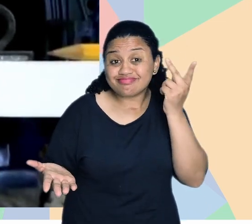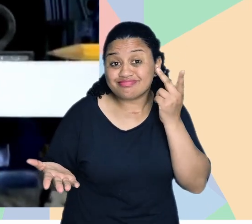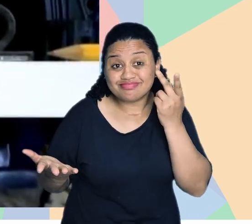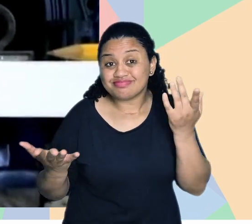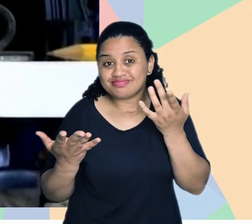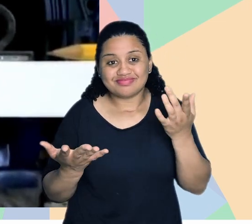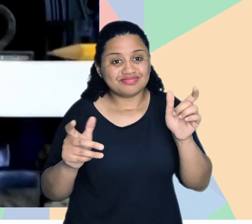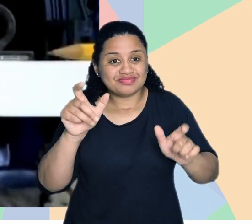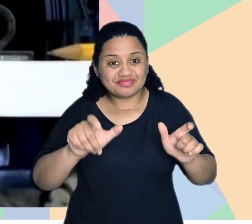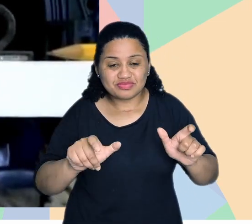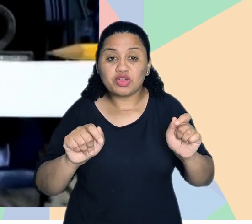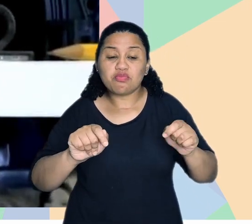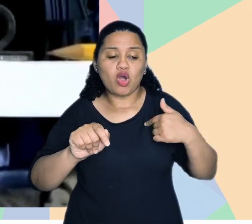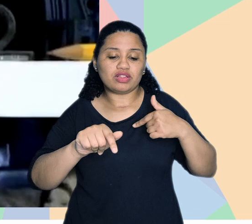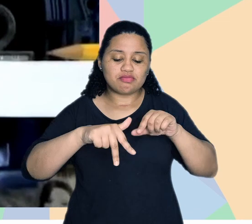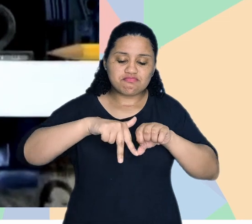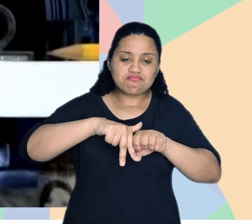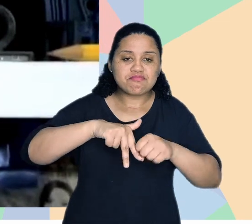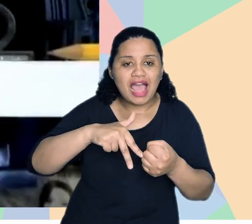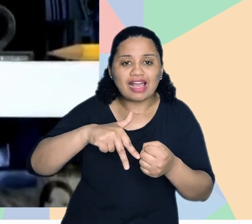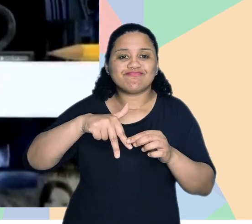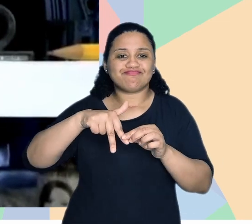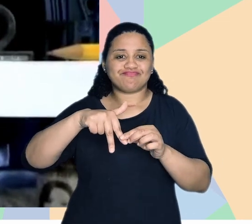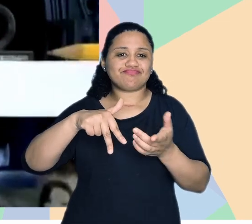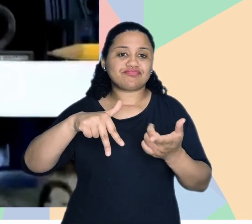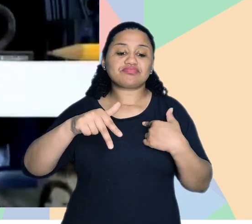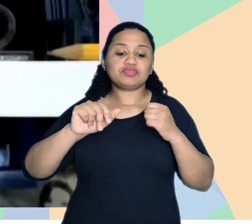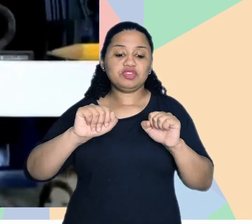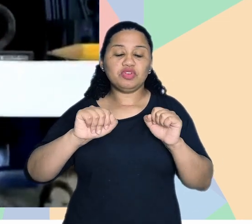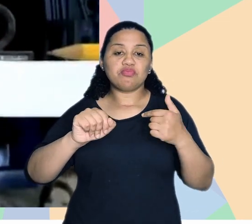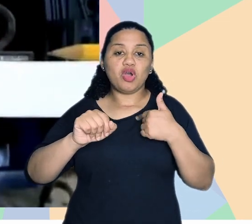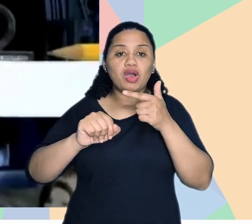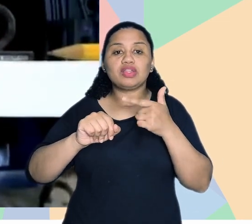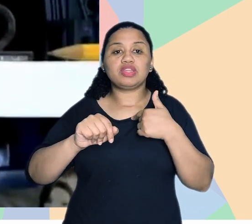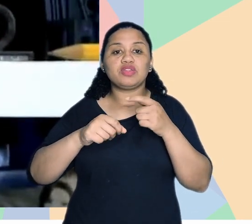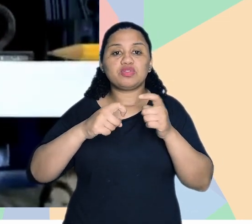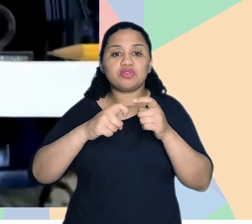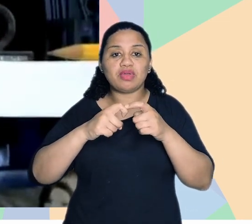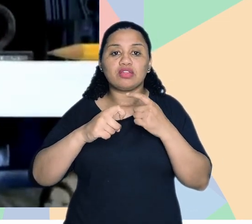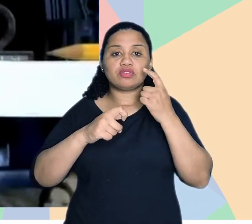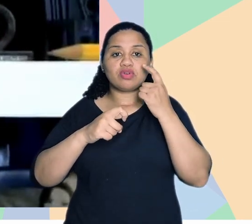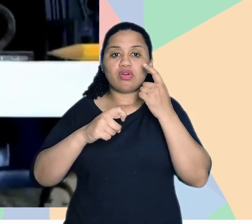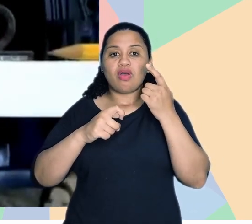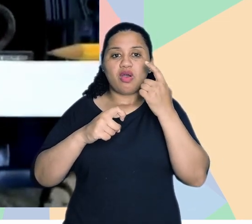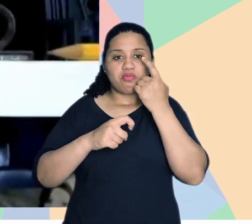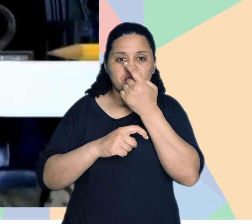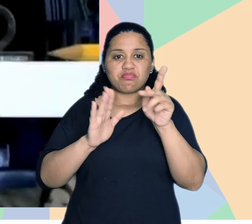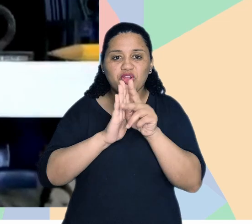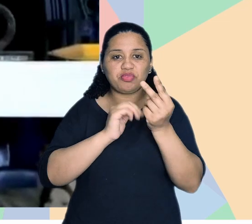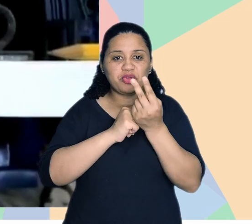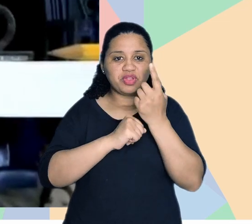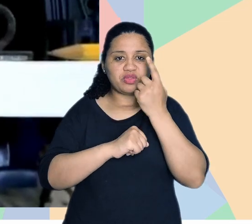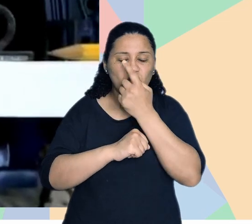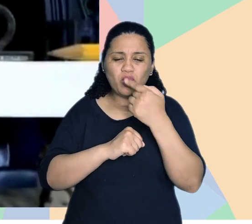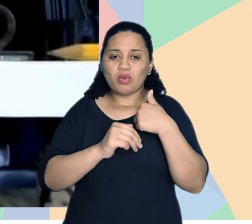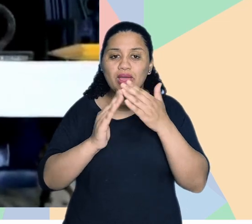Pessoas são pessoas que podem quebrar a perna, que podem fazer uma consulta oftalmológica e temporariamente ficar